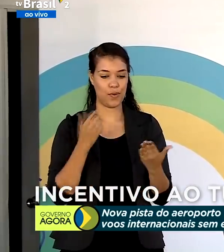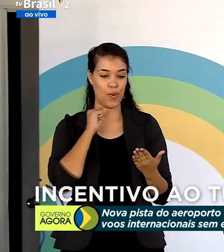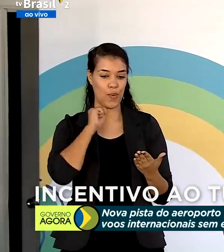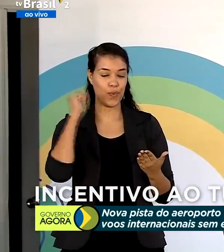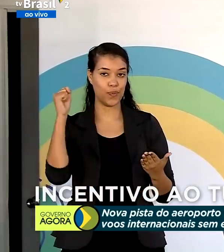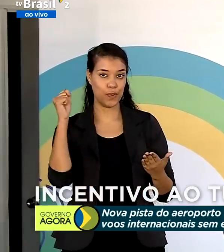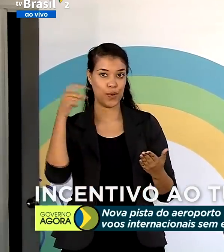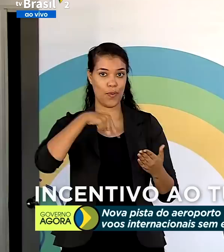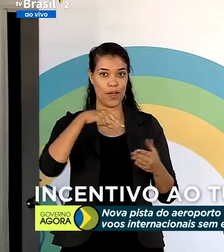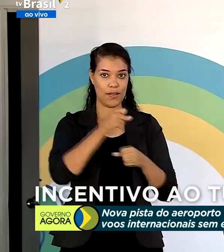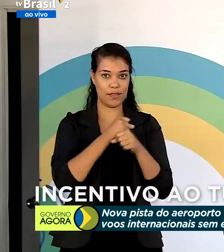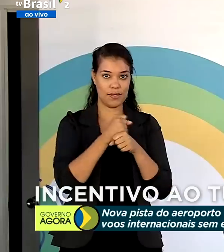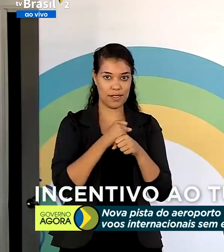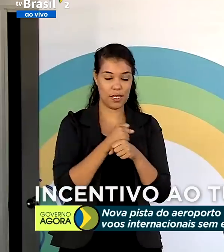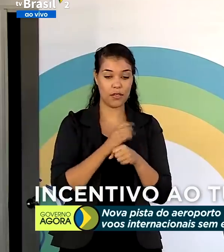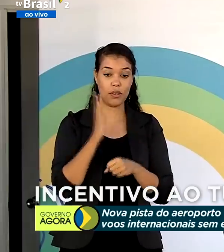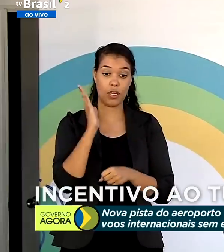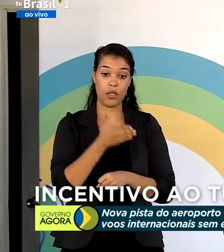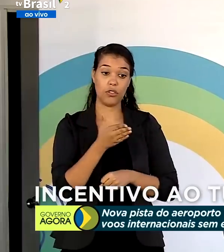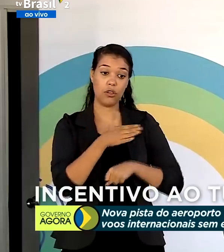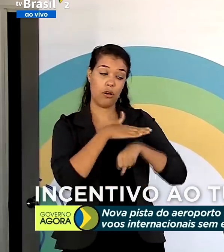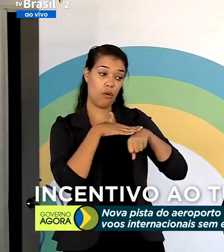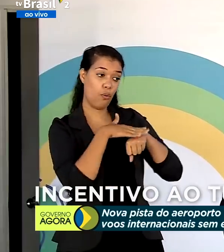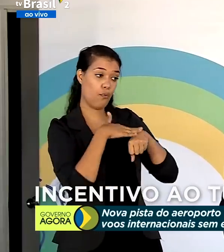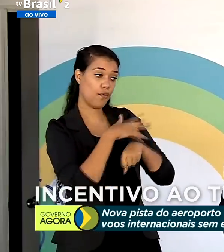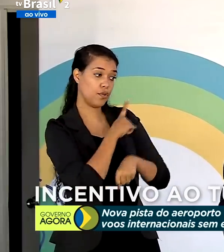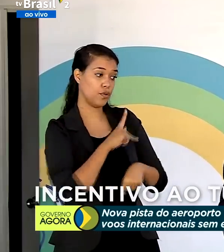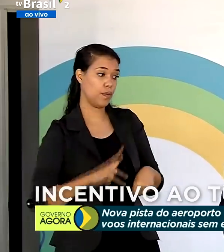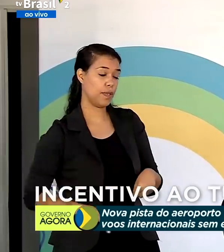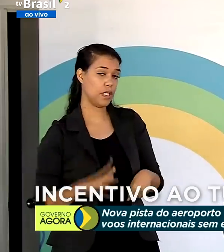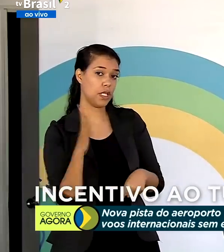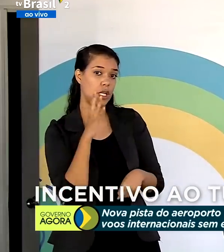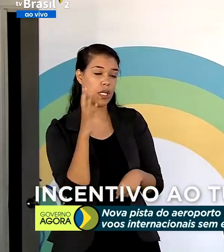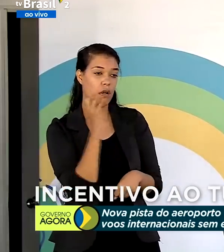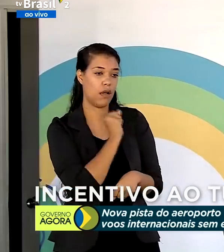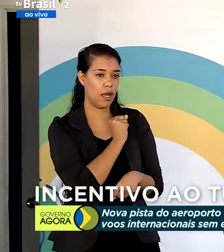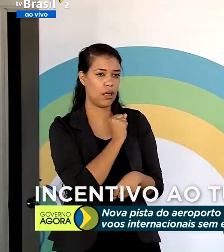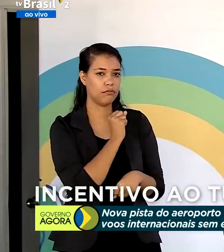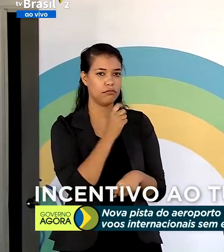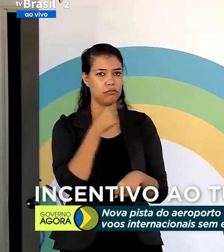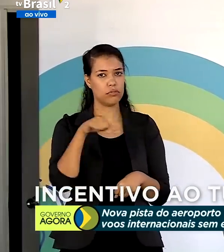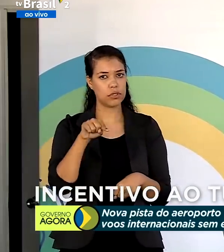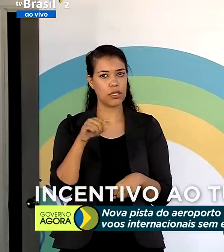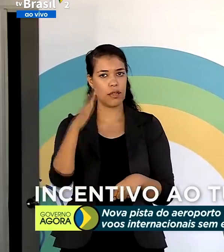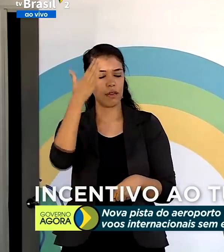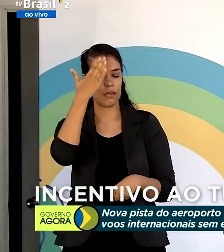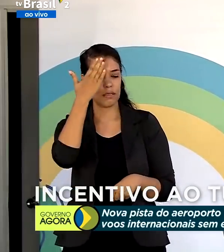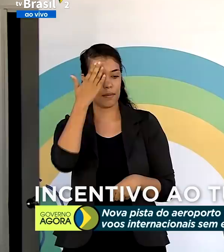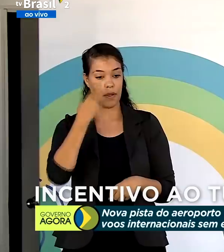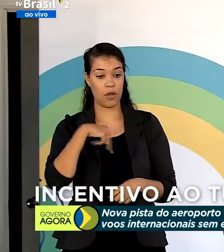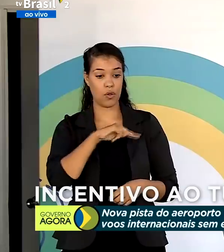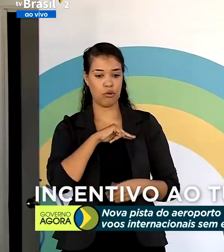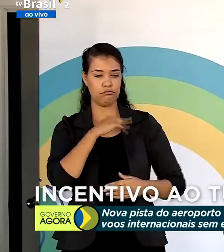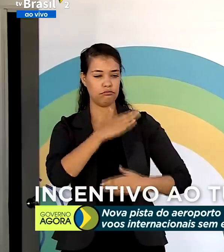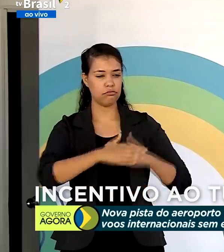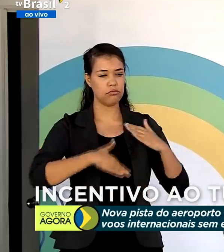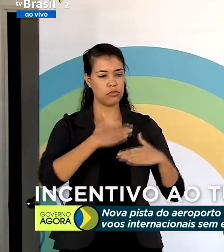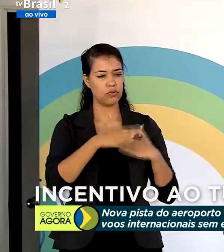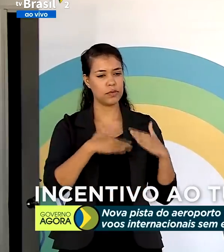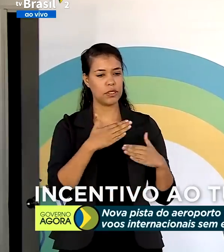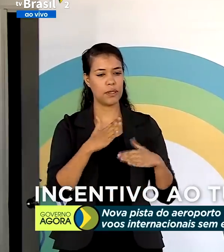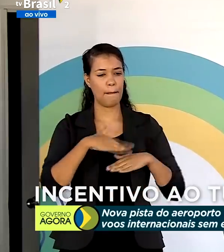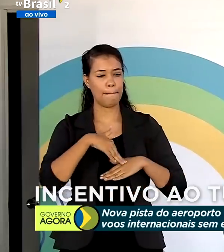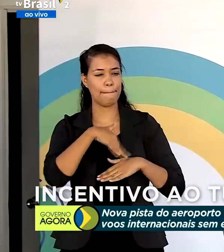comentei rapidamente com o presidente, só para que os senhores tenham uma ideia, nós movimentamos aqui mais de 110